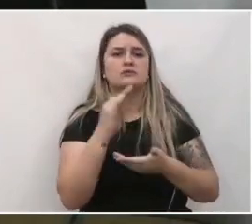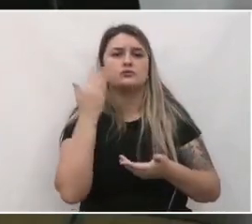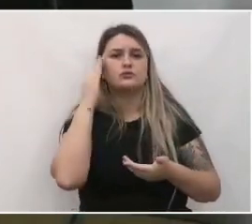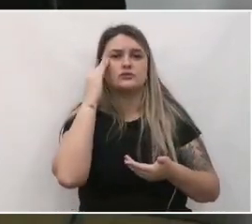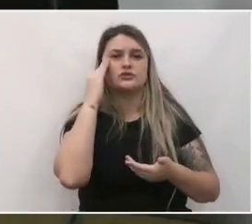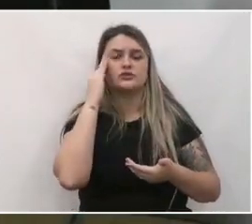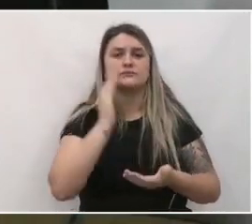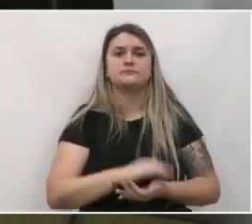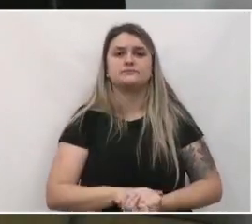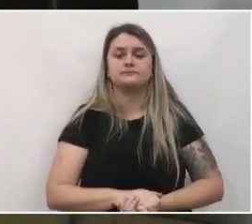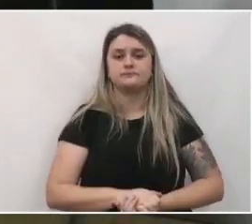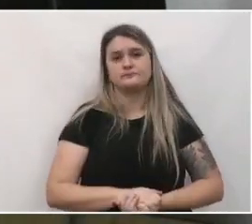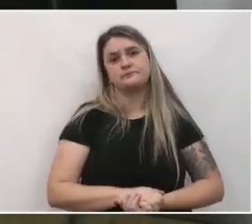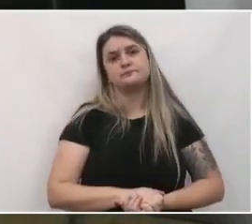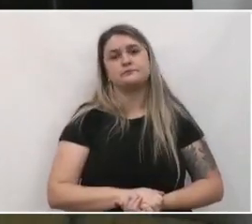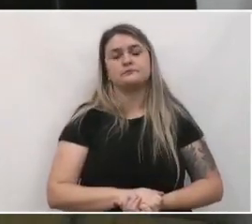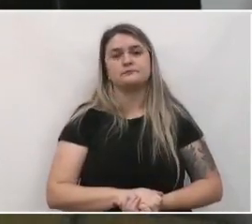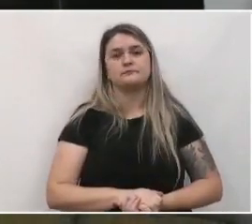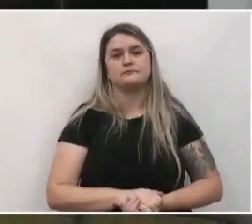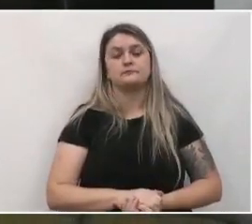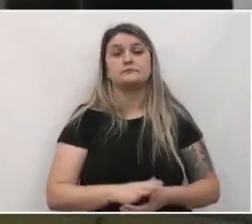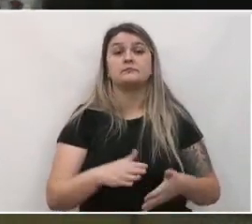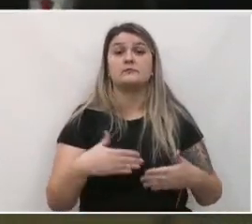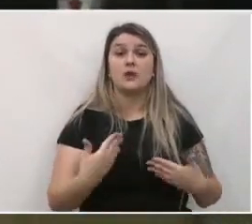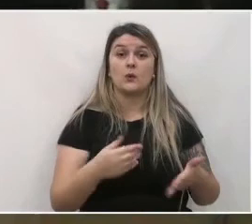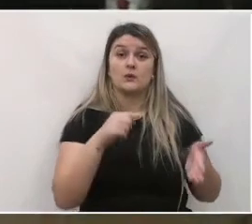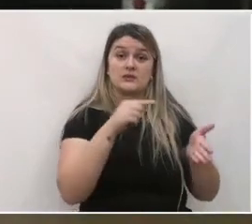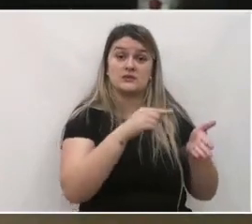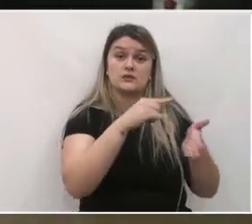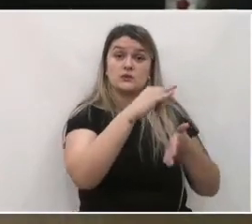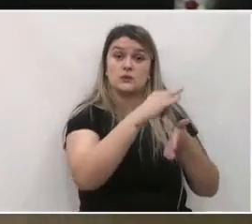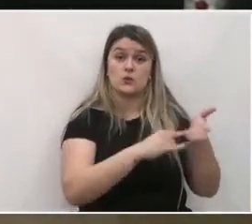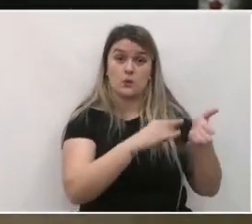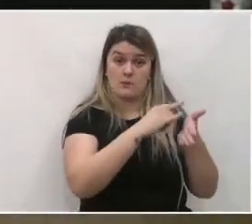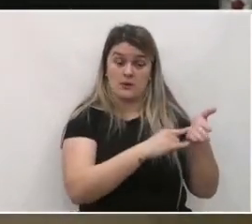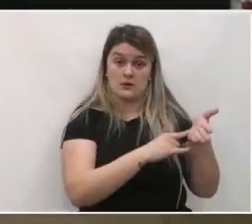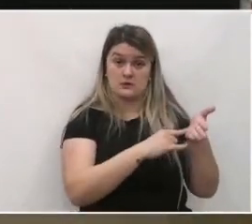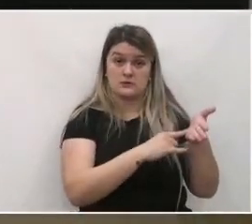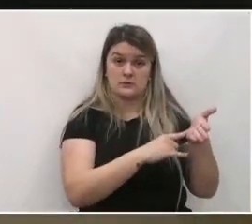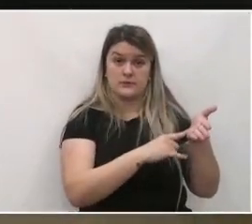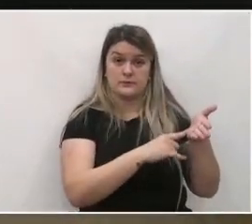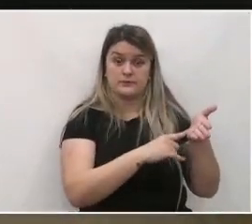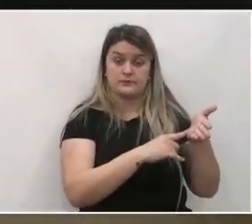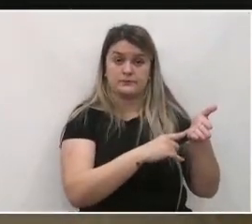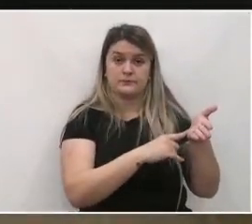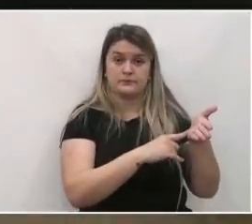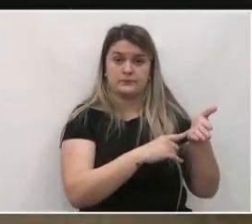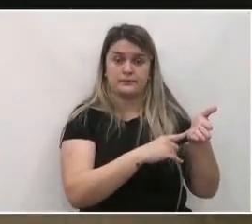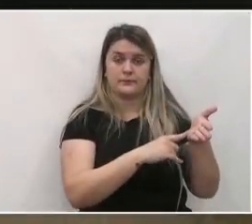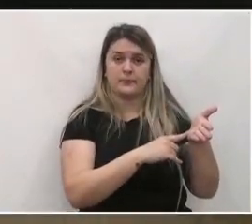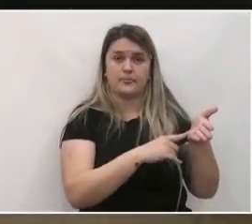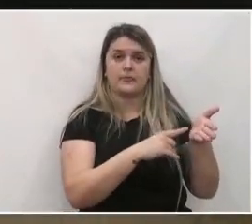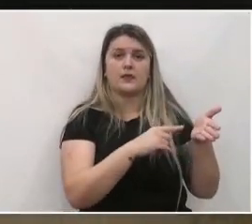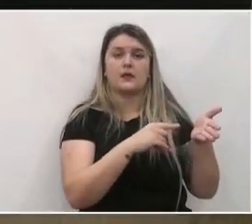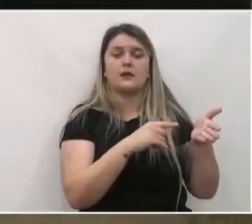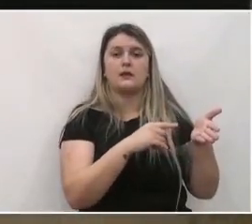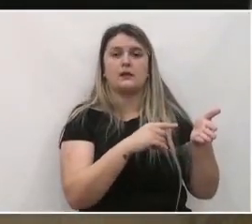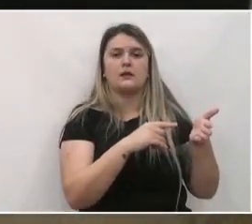Bom o plano diretor em última em última